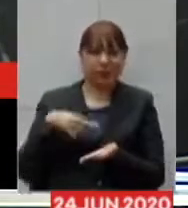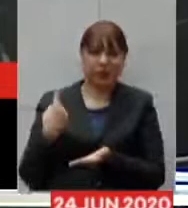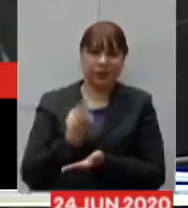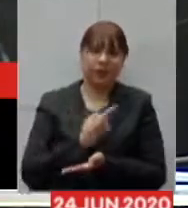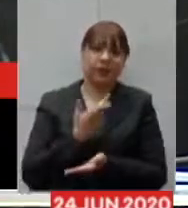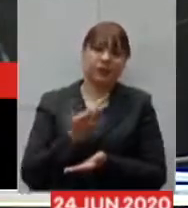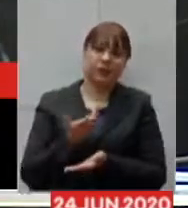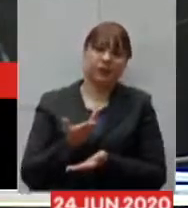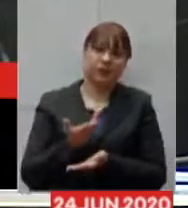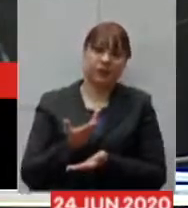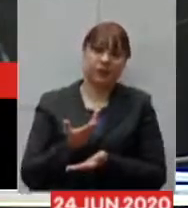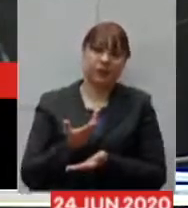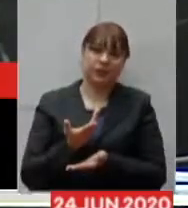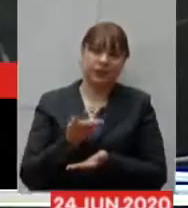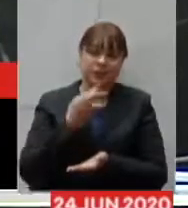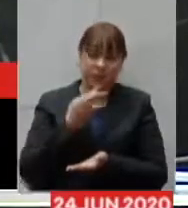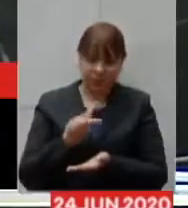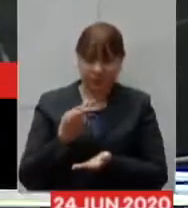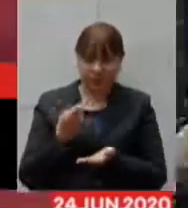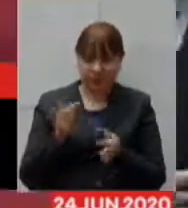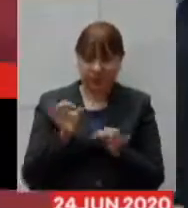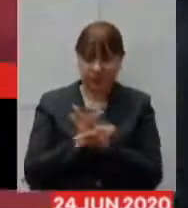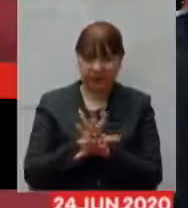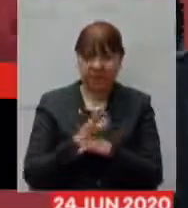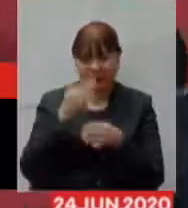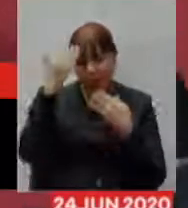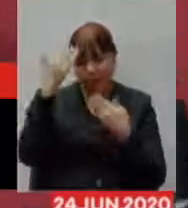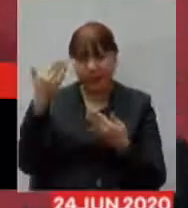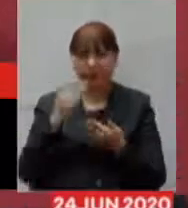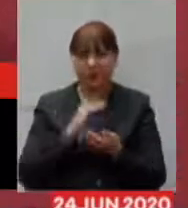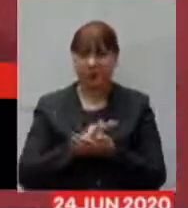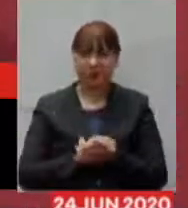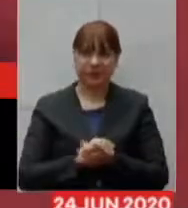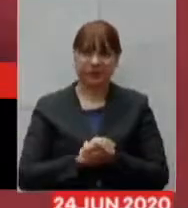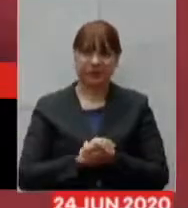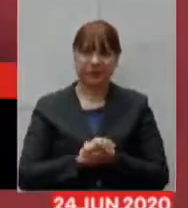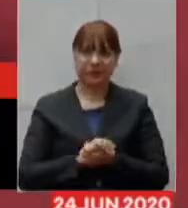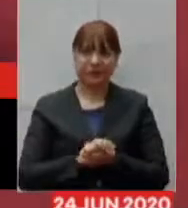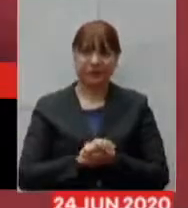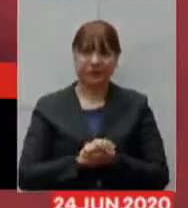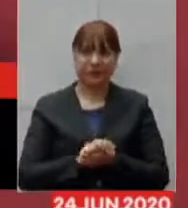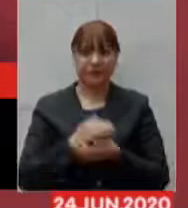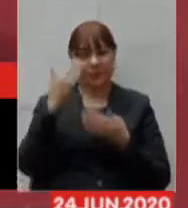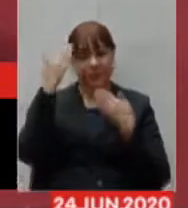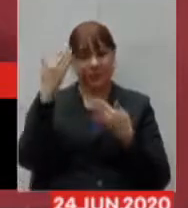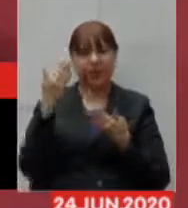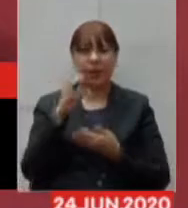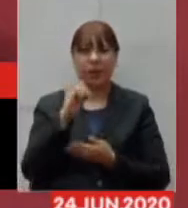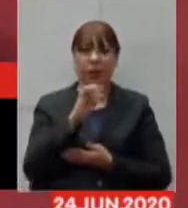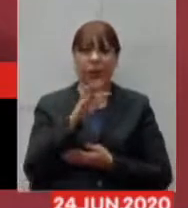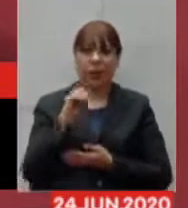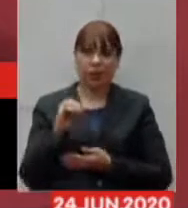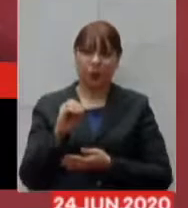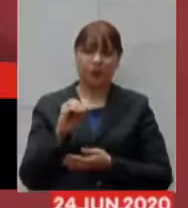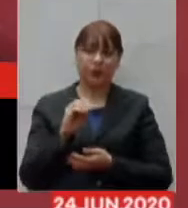as considerações finais muito obrigado doutor Carlos muito obrigado doutor Otton Levi